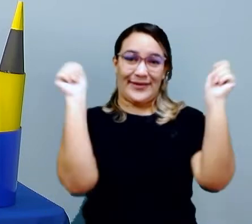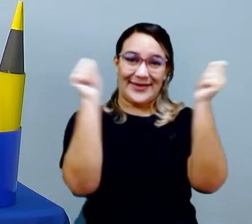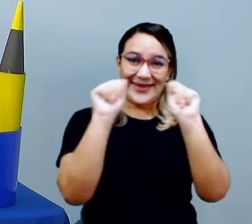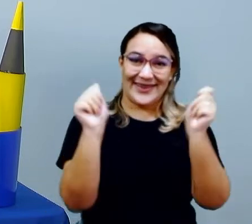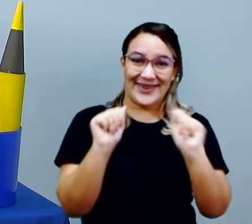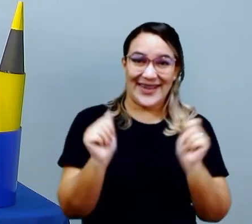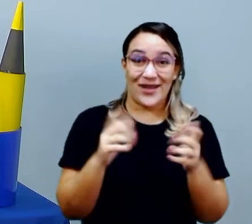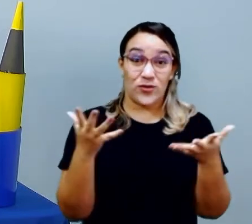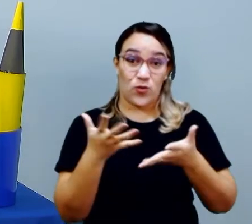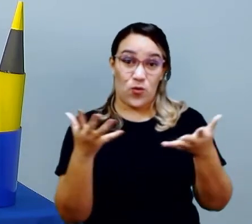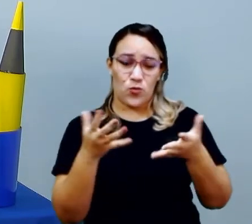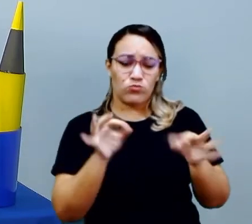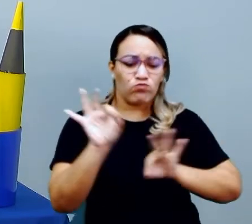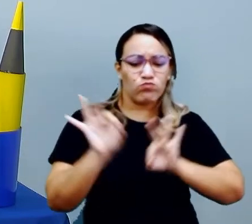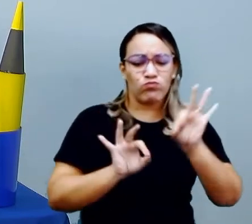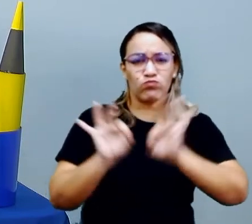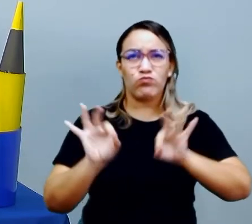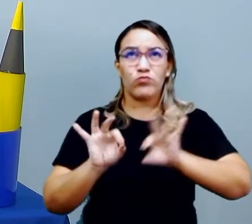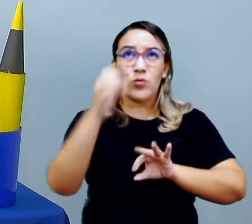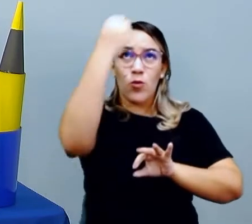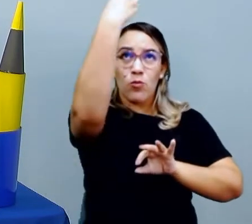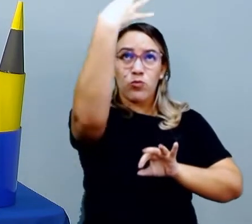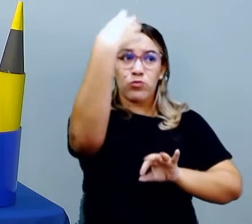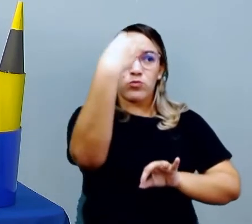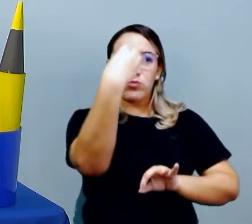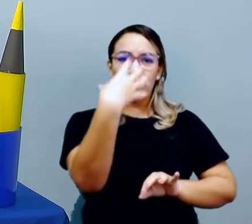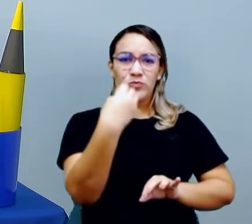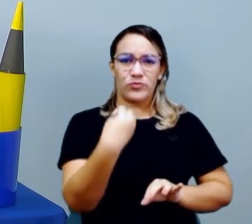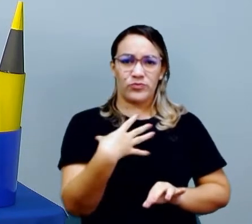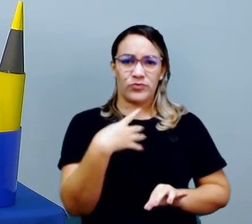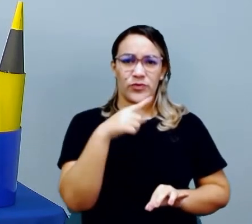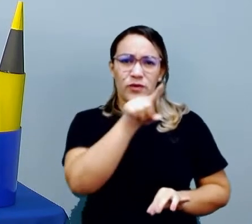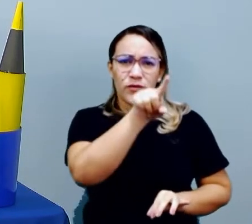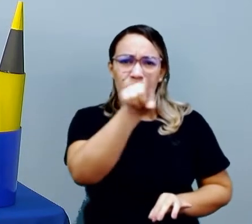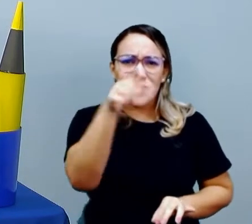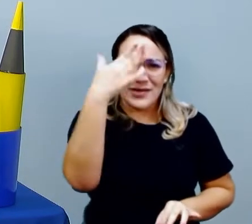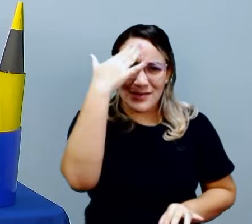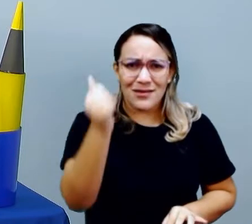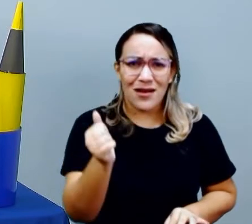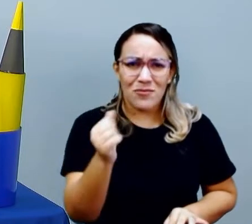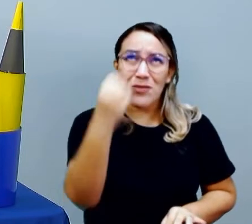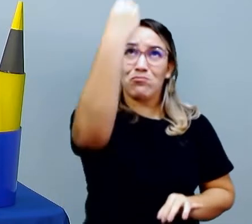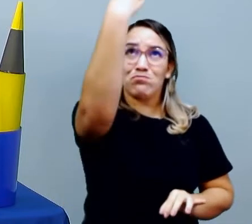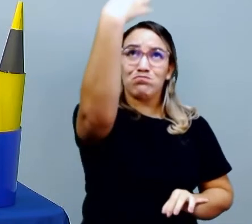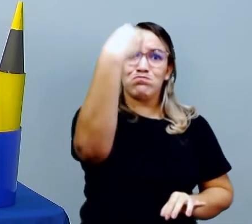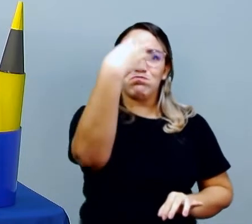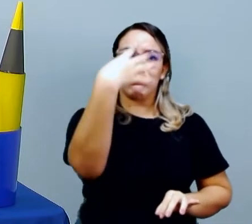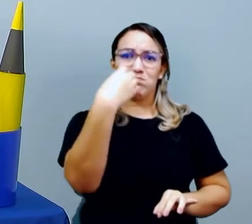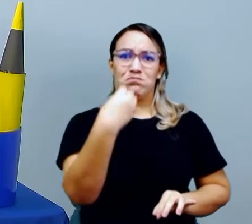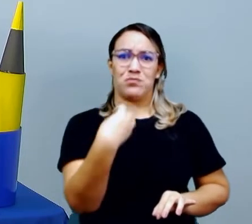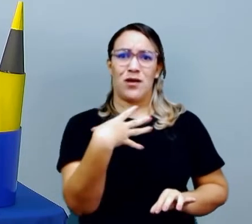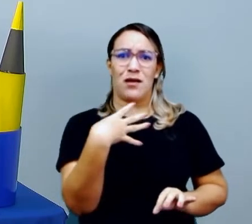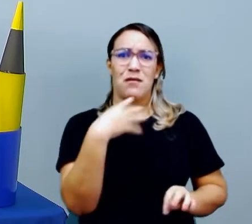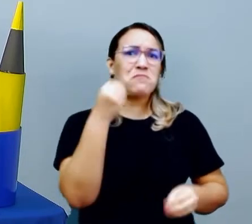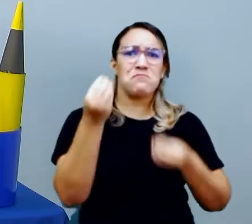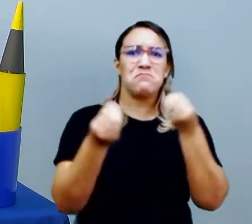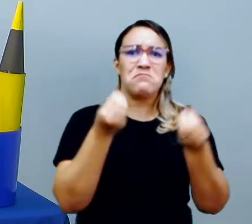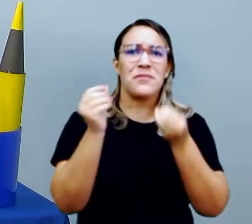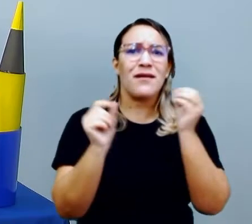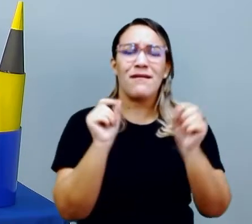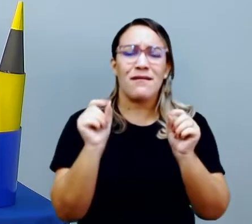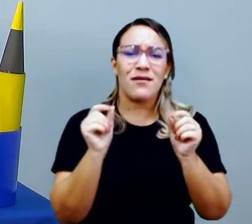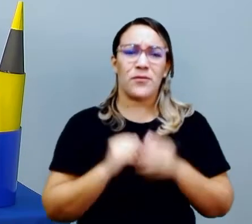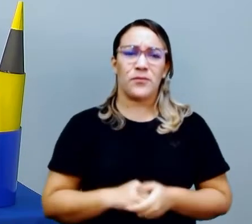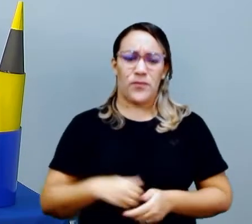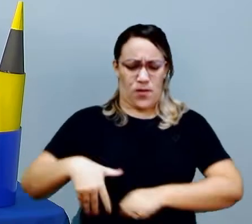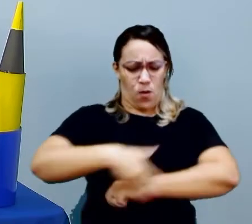de hoje é a confecção de um semáforo. Vocês sabem para que serve o semáforo? Quando vocês estão andando pelas